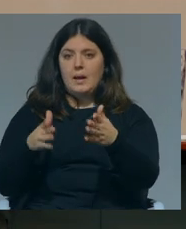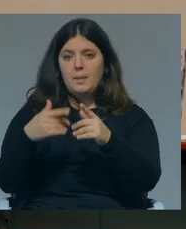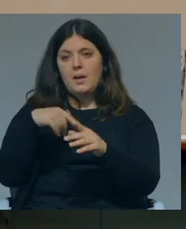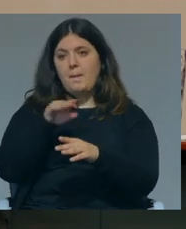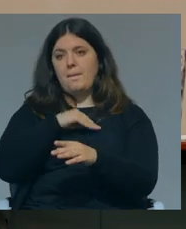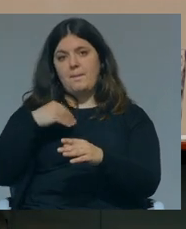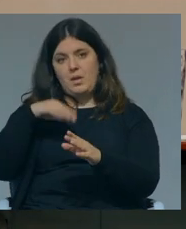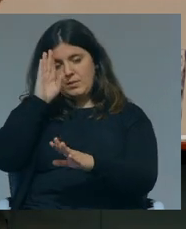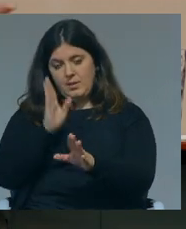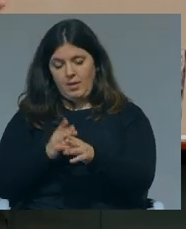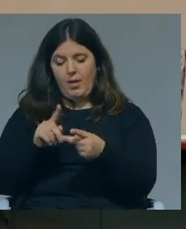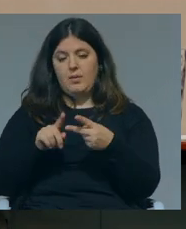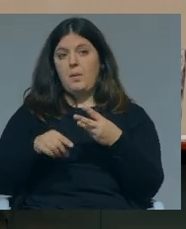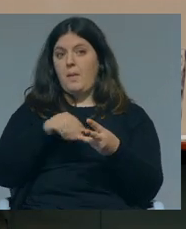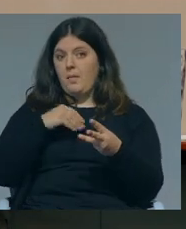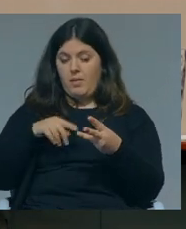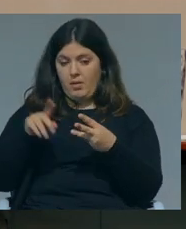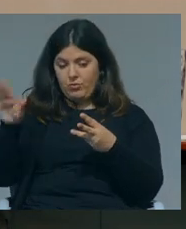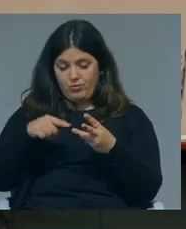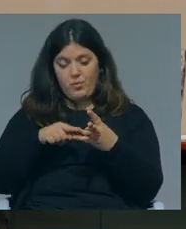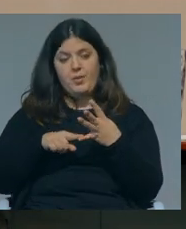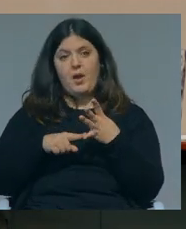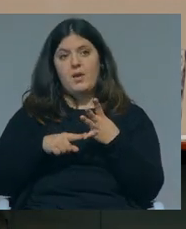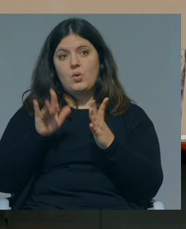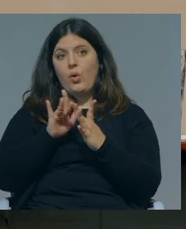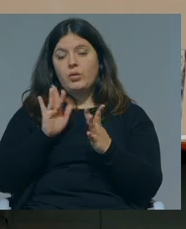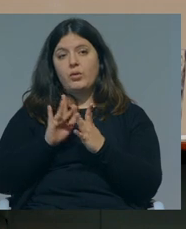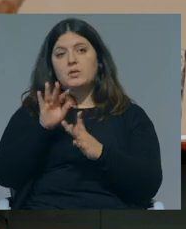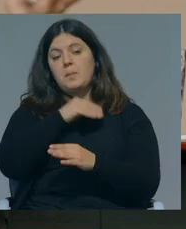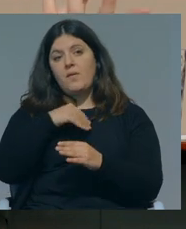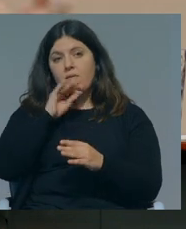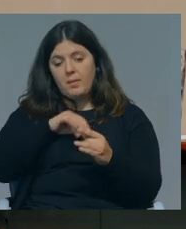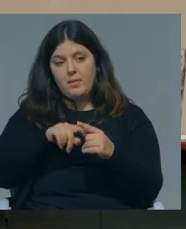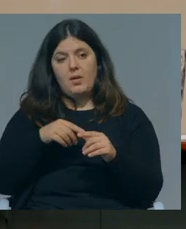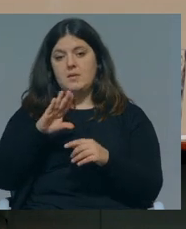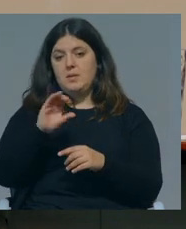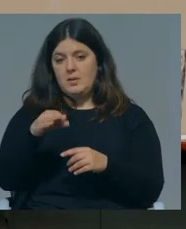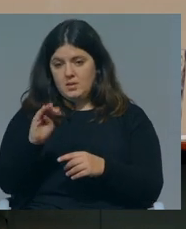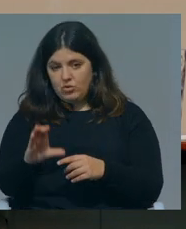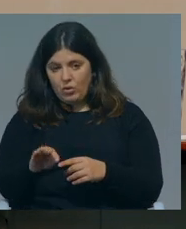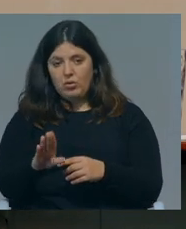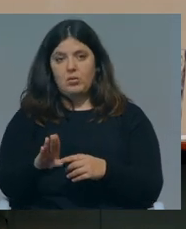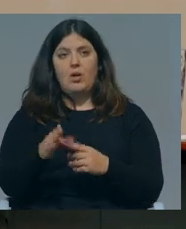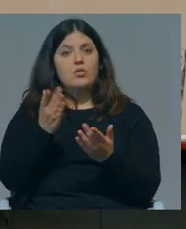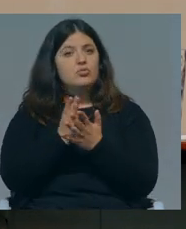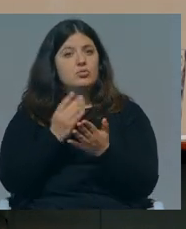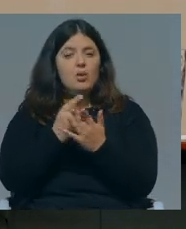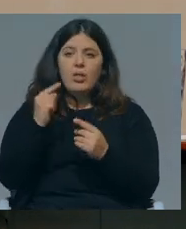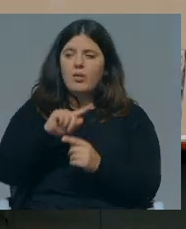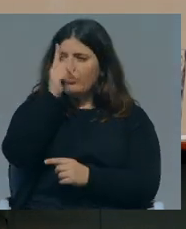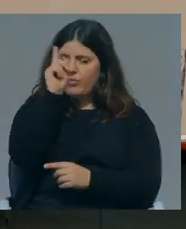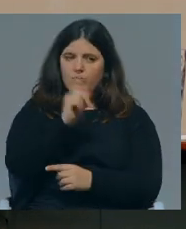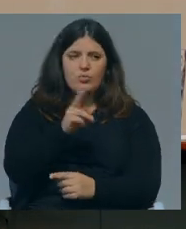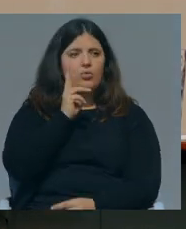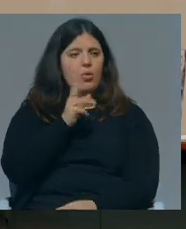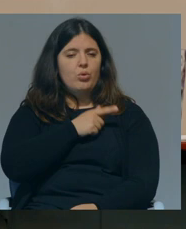para psiquiatras, reencaminha-se para médicos, chama-se, contacta-se médicos de famílias, a CPCJ, a escola, é suposto os professores,